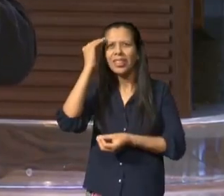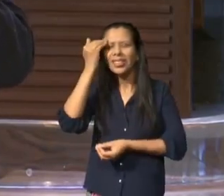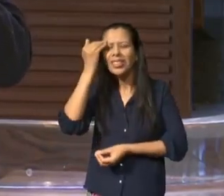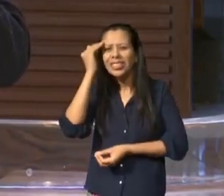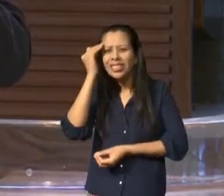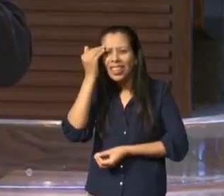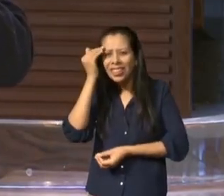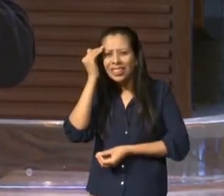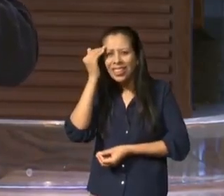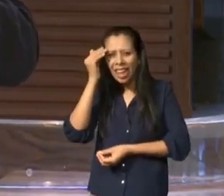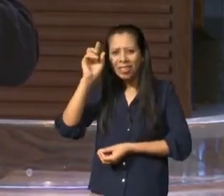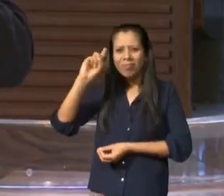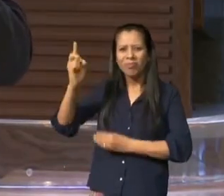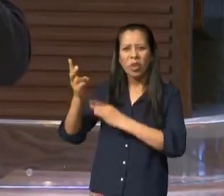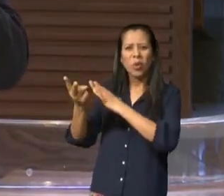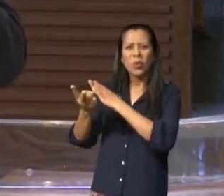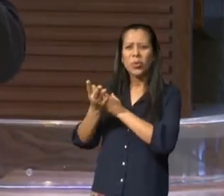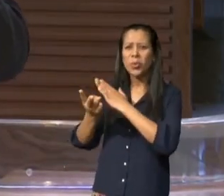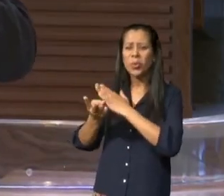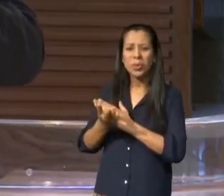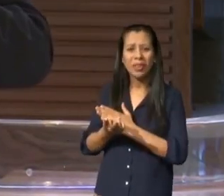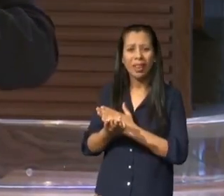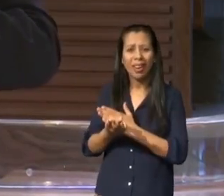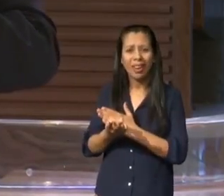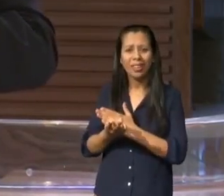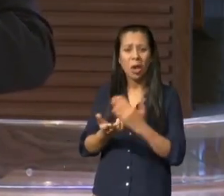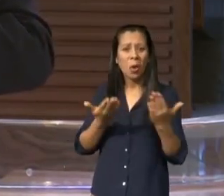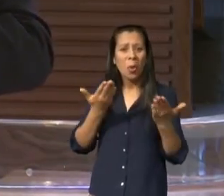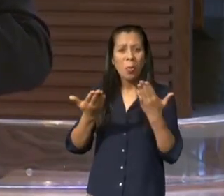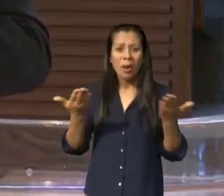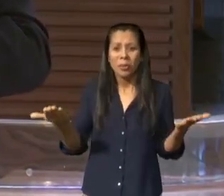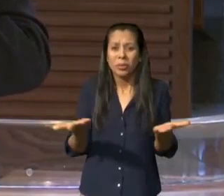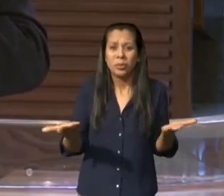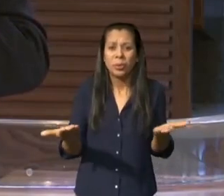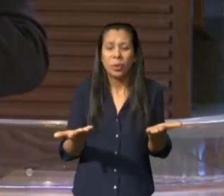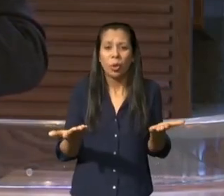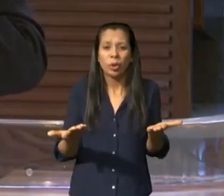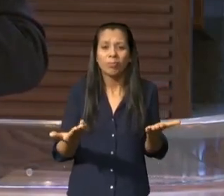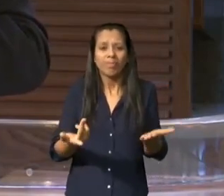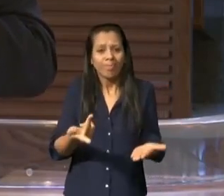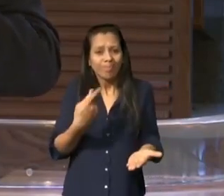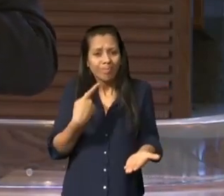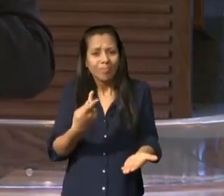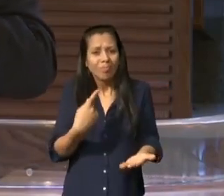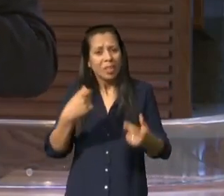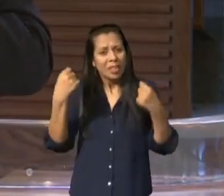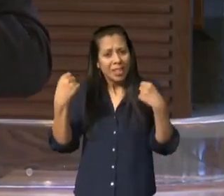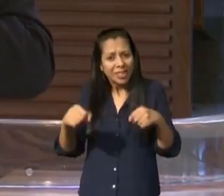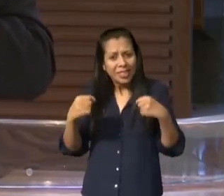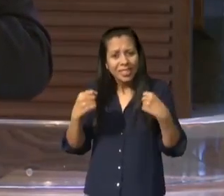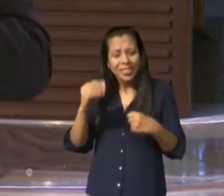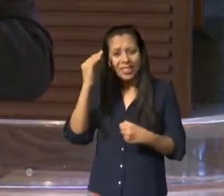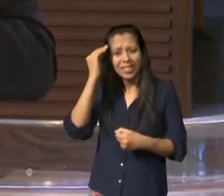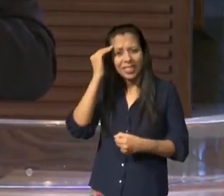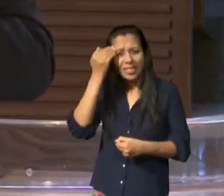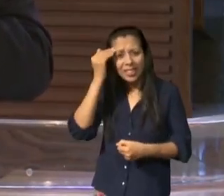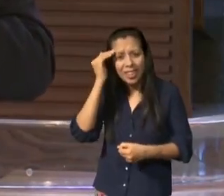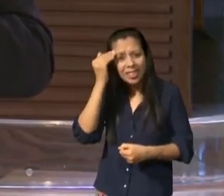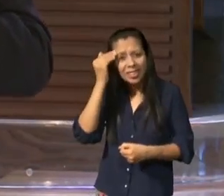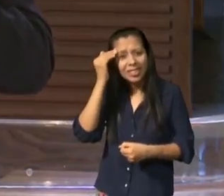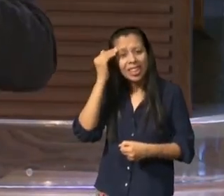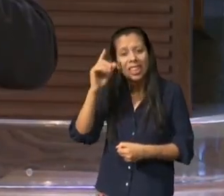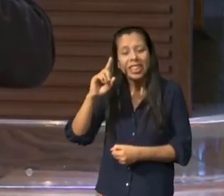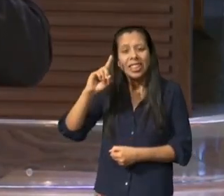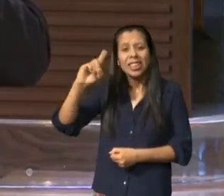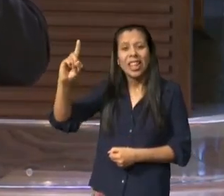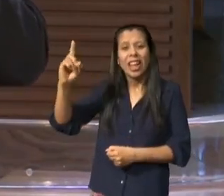precisamos buscar a Deus todos os dias e é por isso que Paulo fala no versículo 3 todos eles comeram de